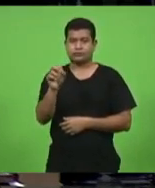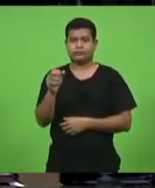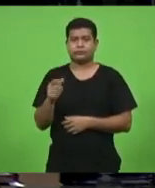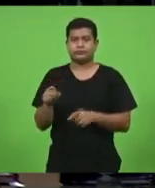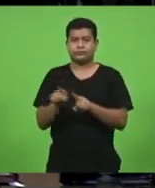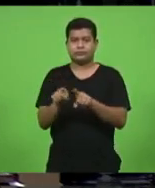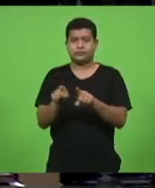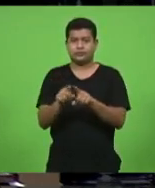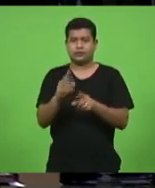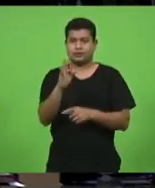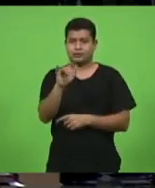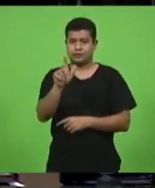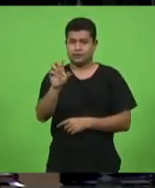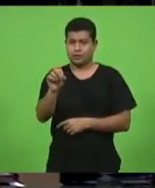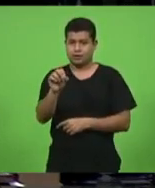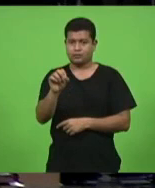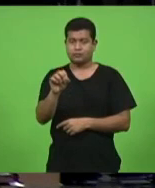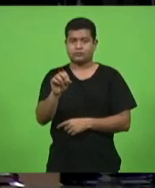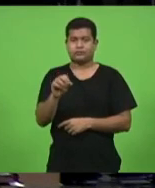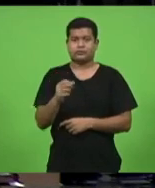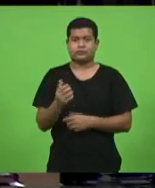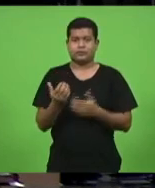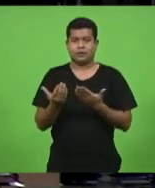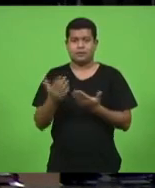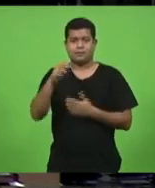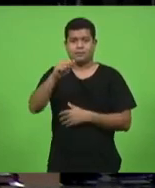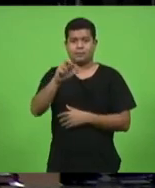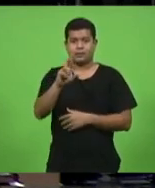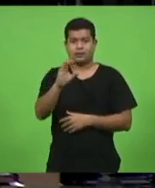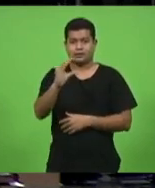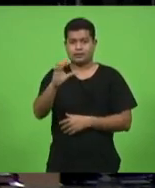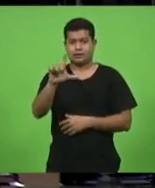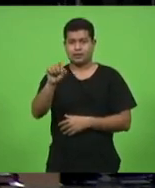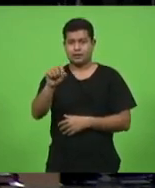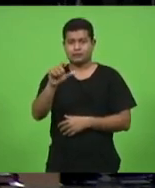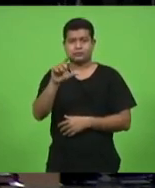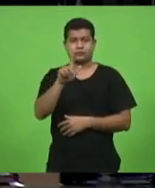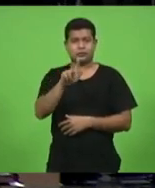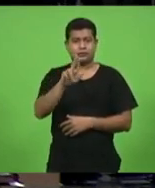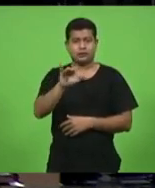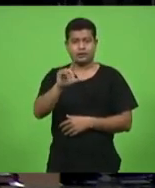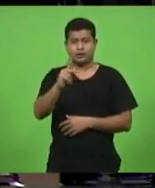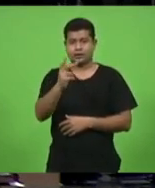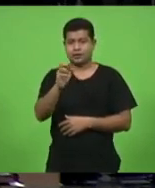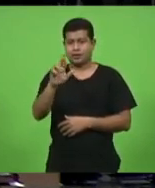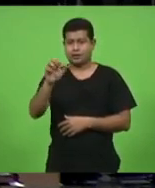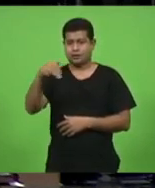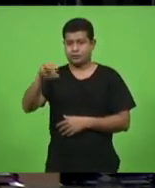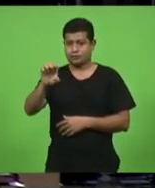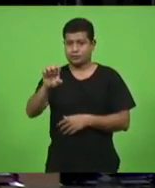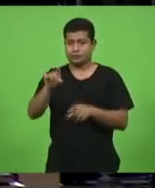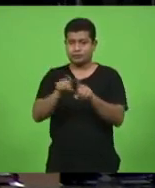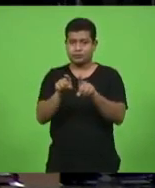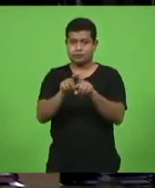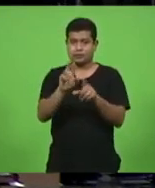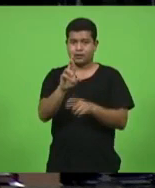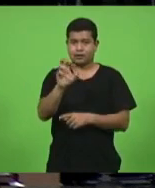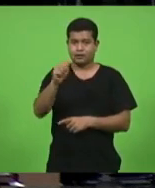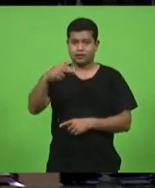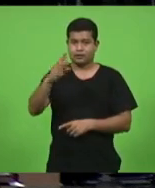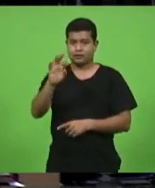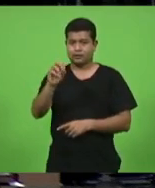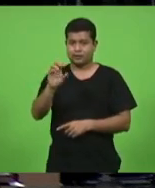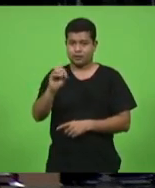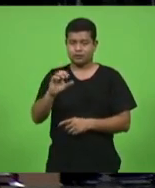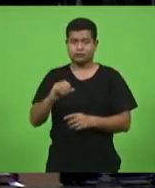Santos da Silva Luriate Marcel Boeri Guilherme Lopes Couto Rubens Carlos Silveira e Renato Silveira pelo salvamento de um